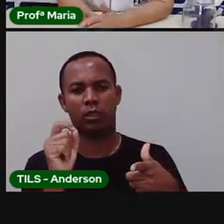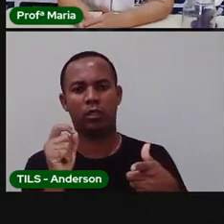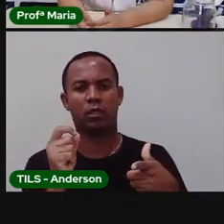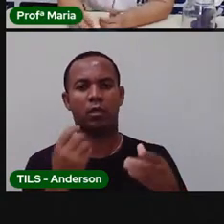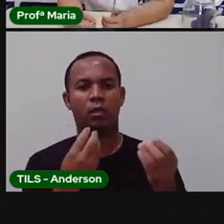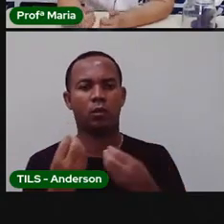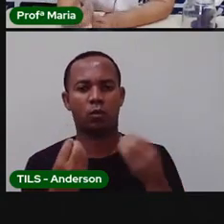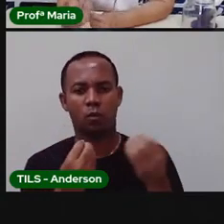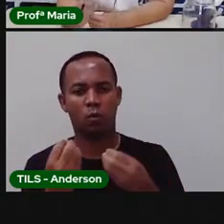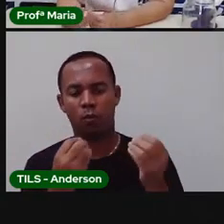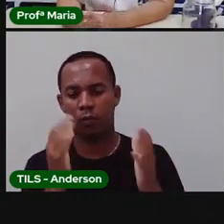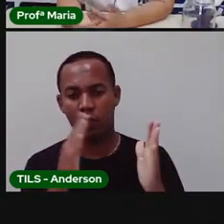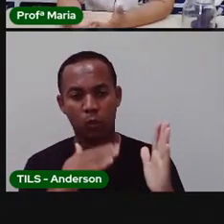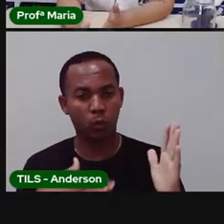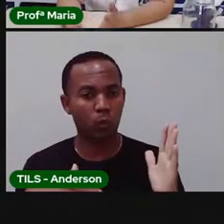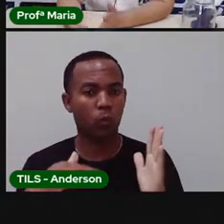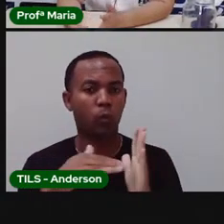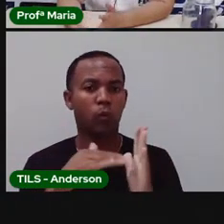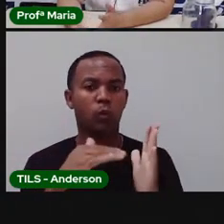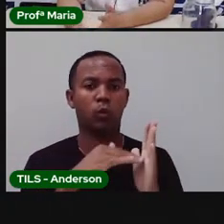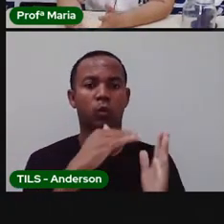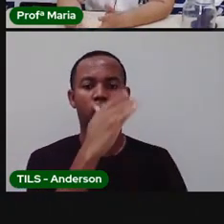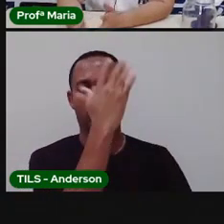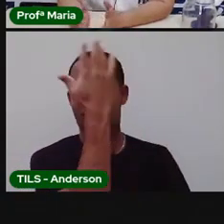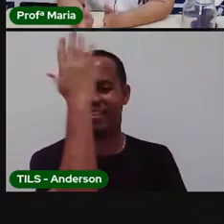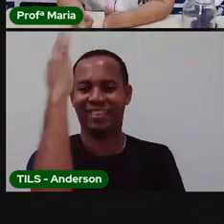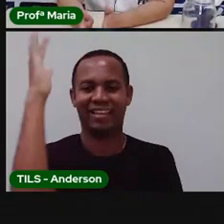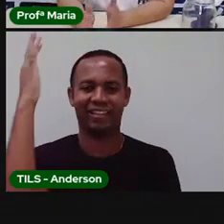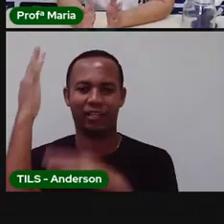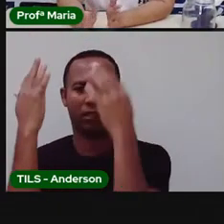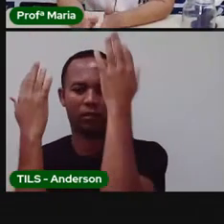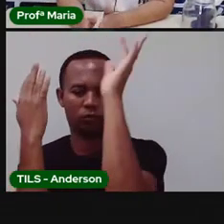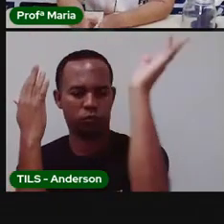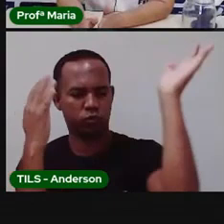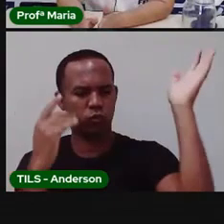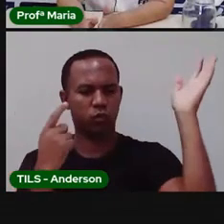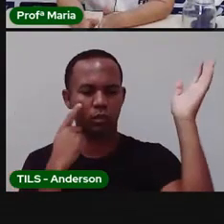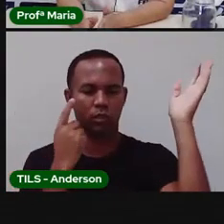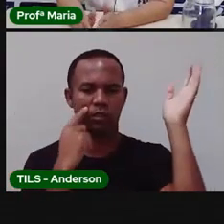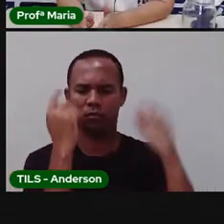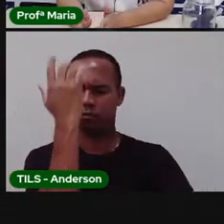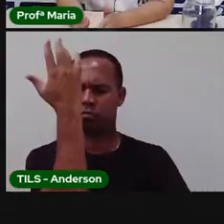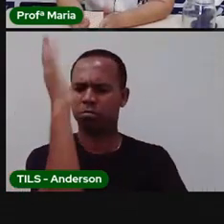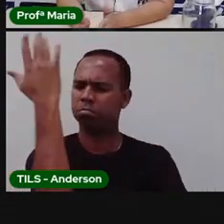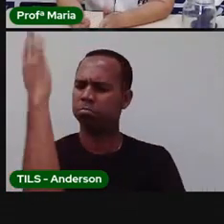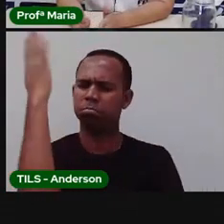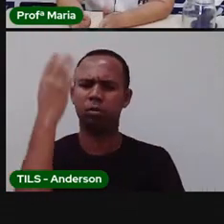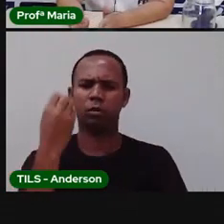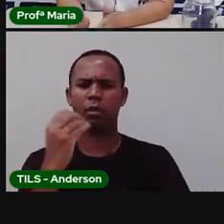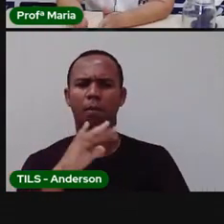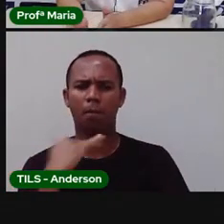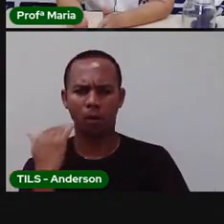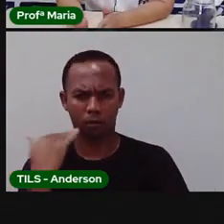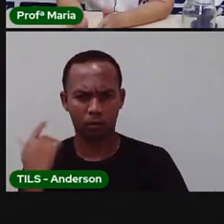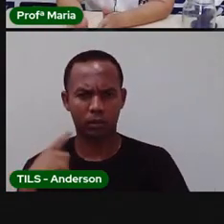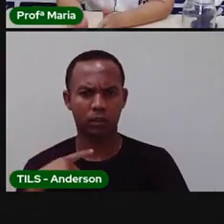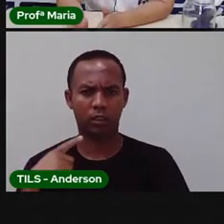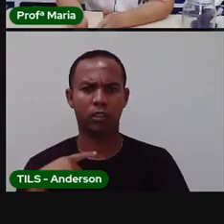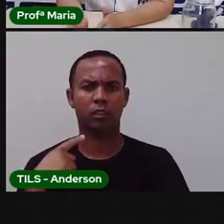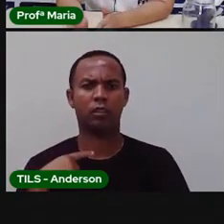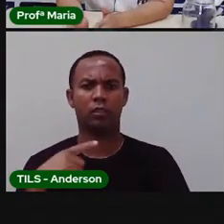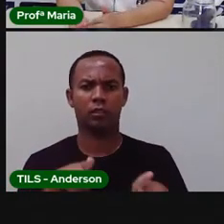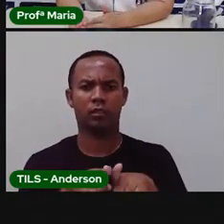a flora, na verdade, é tudo que está correlacionado com as plantas. Flora, plantas. E a fauna, que são quem? Os